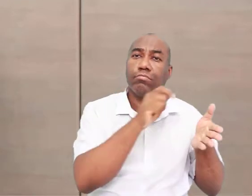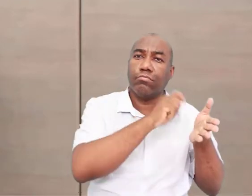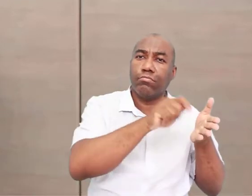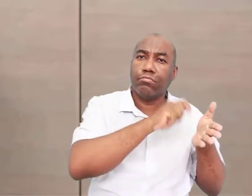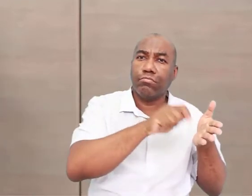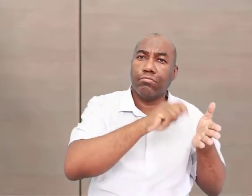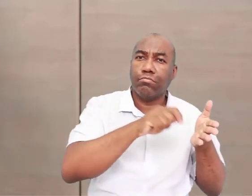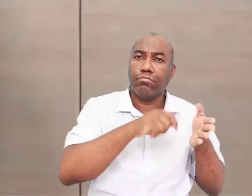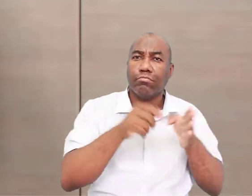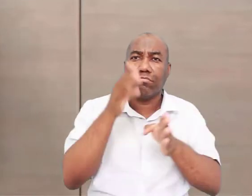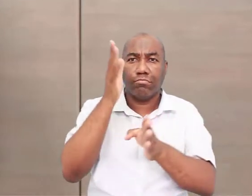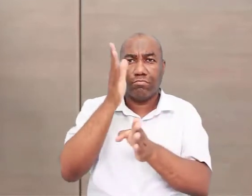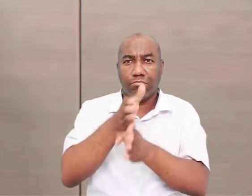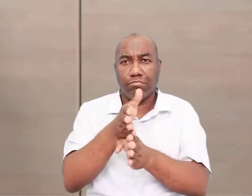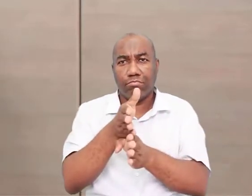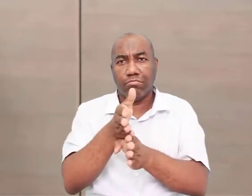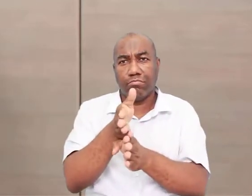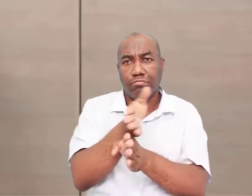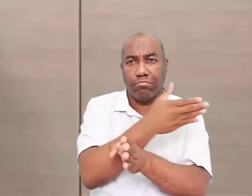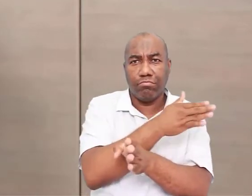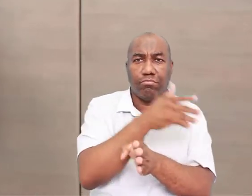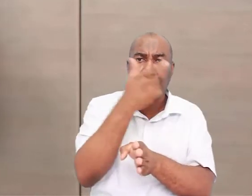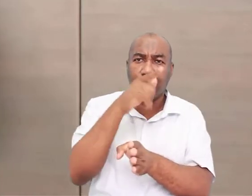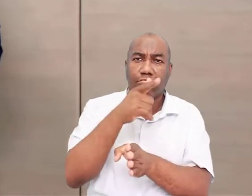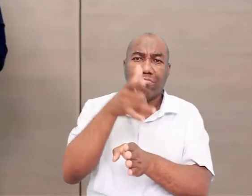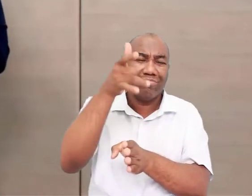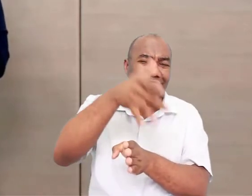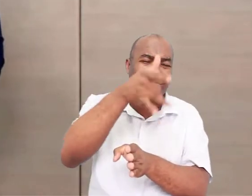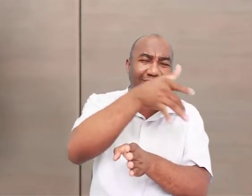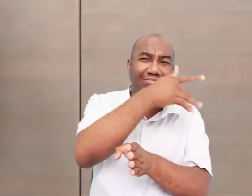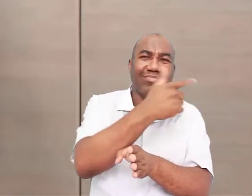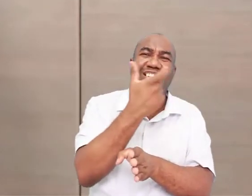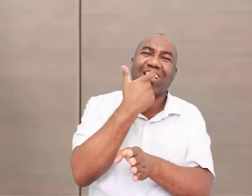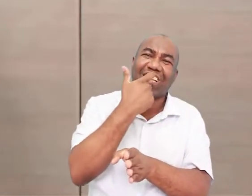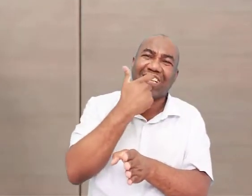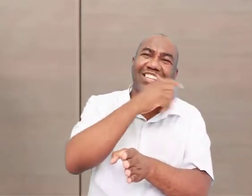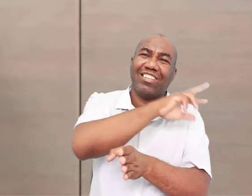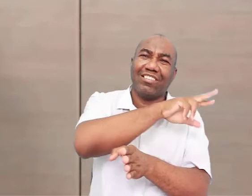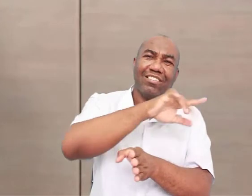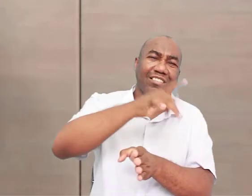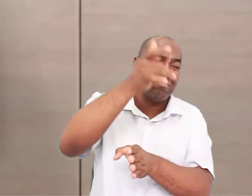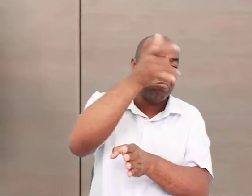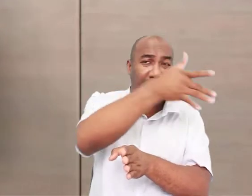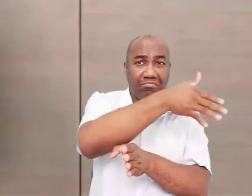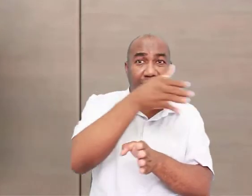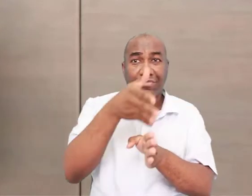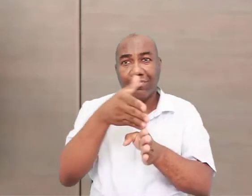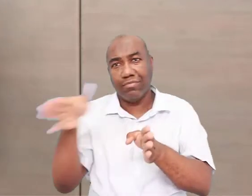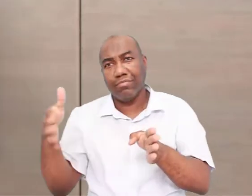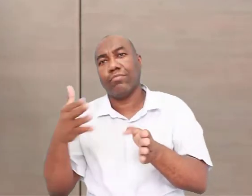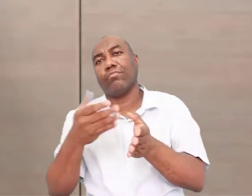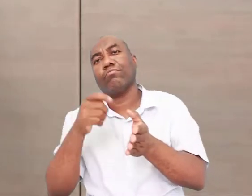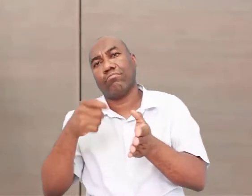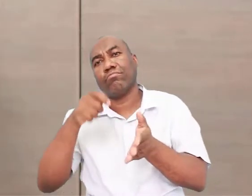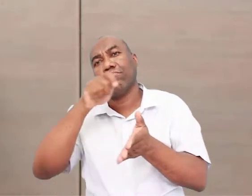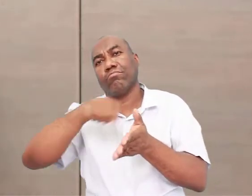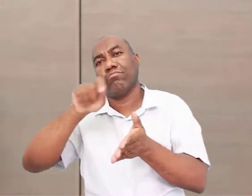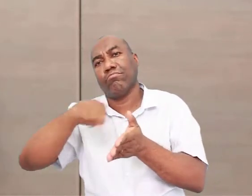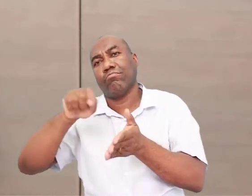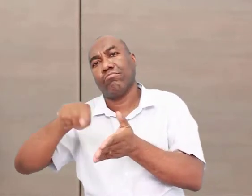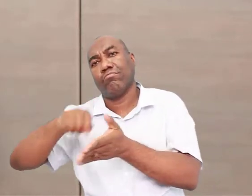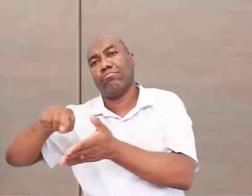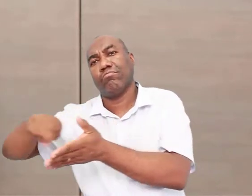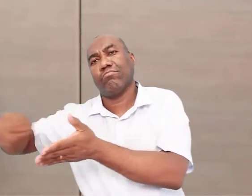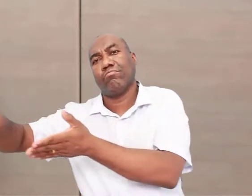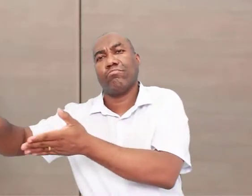escrever. Mas a gente estuda, porque eles deixaram inúmeros vestígios que provam a existência deles. Então, esse termo, hoje,